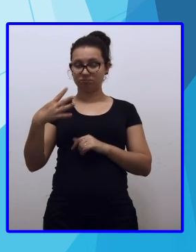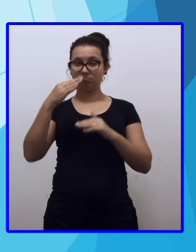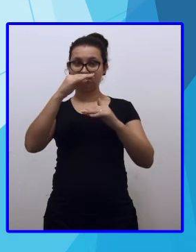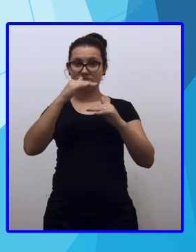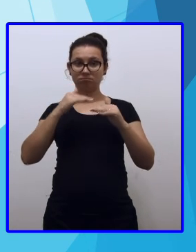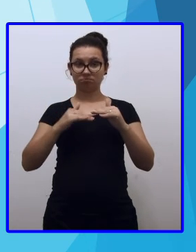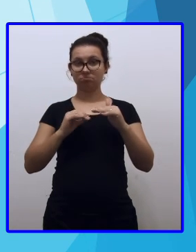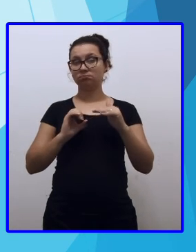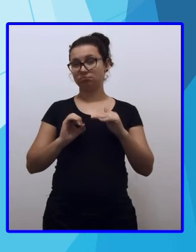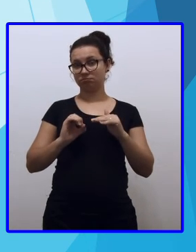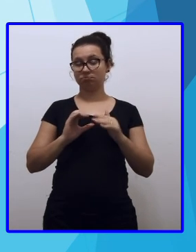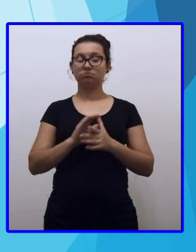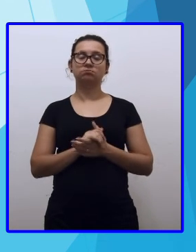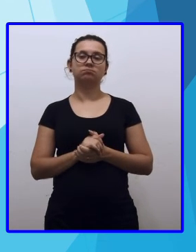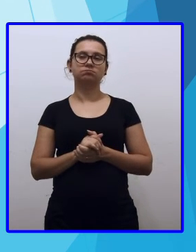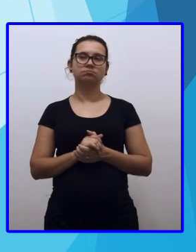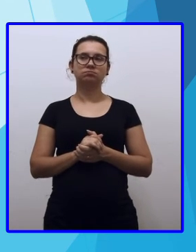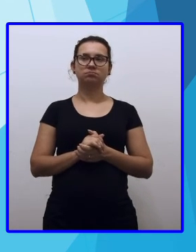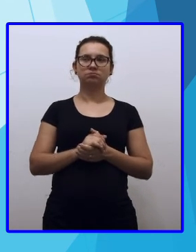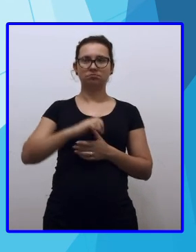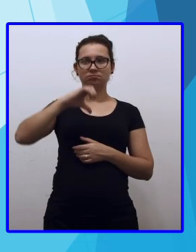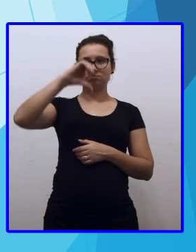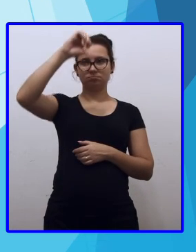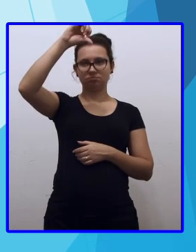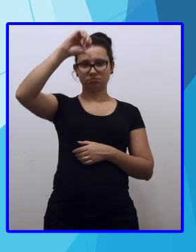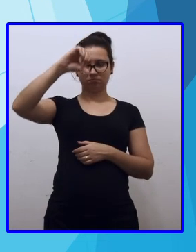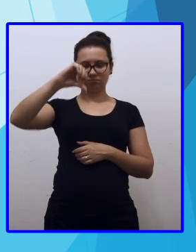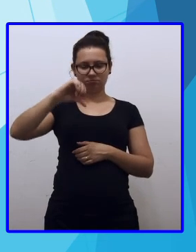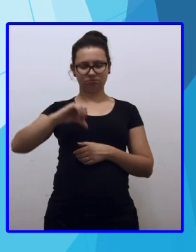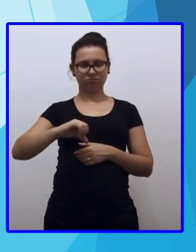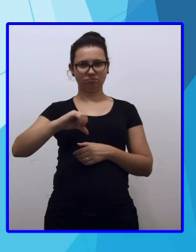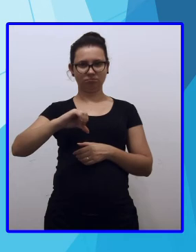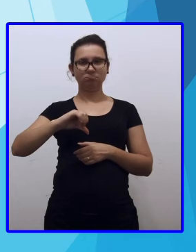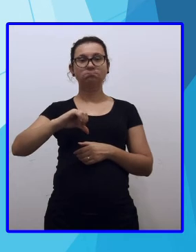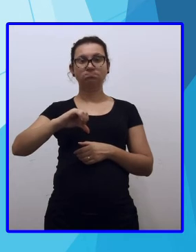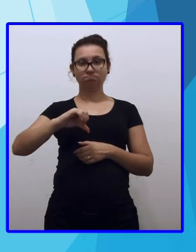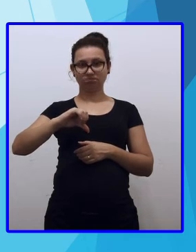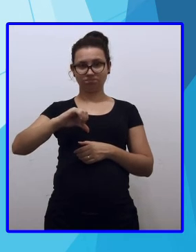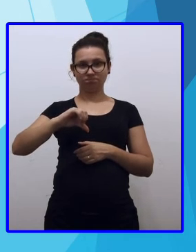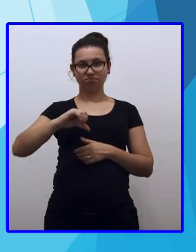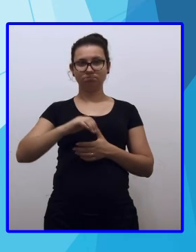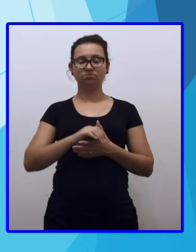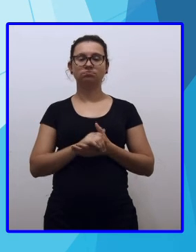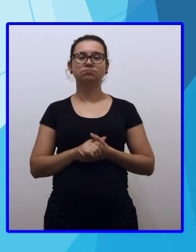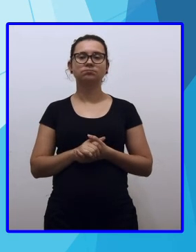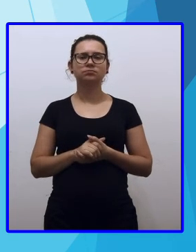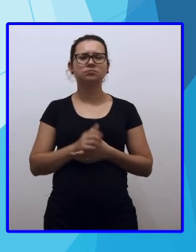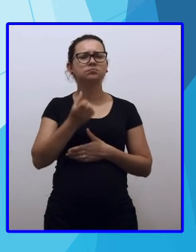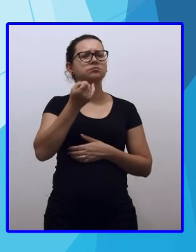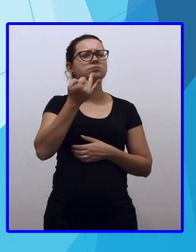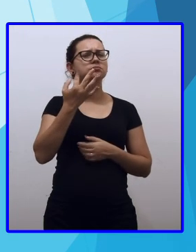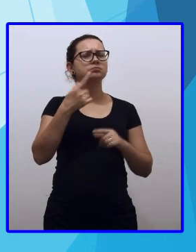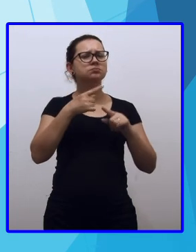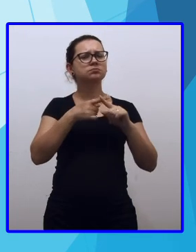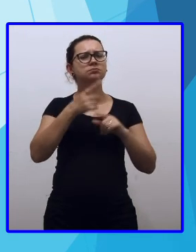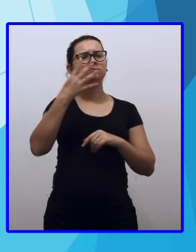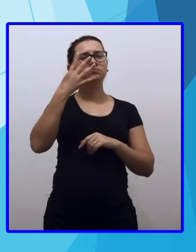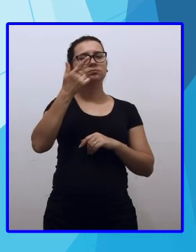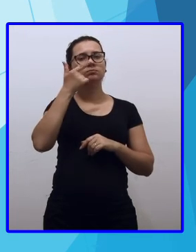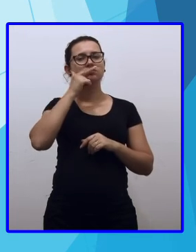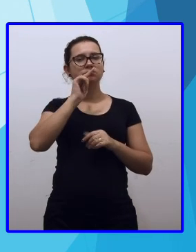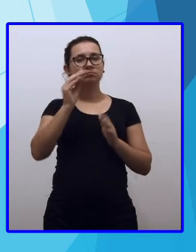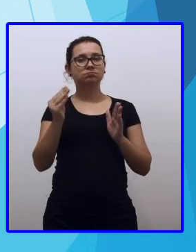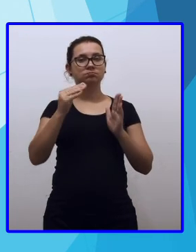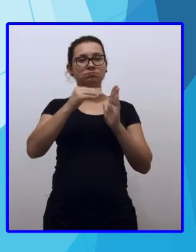quatro, nada. Abaixei o nove da dezena. Quantas vezes o quatro